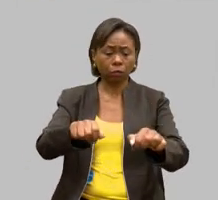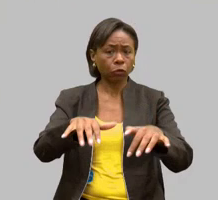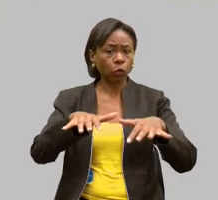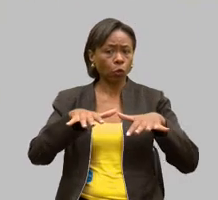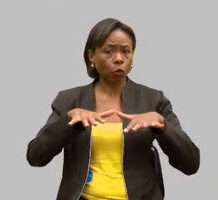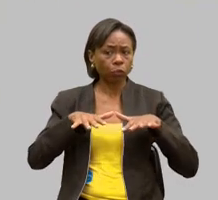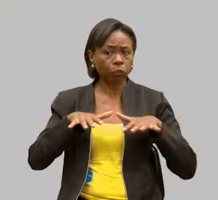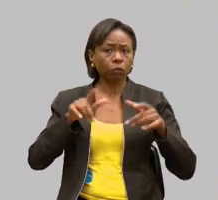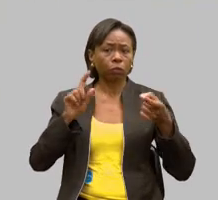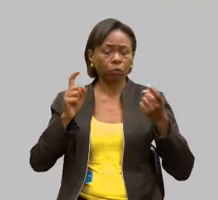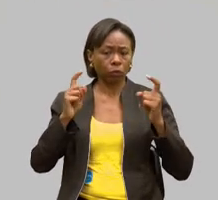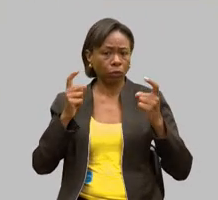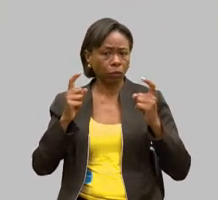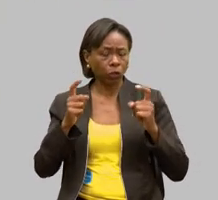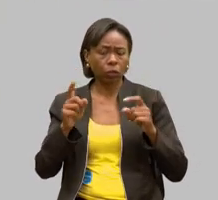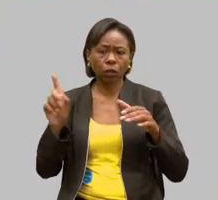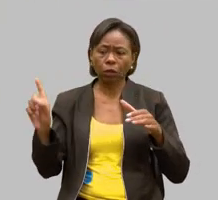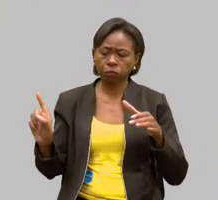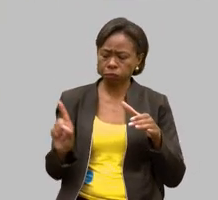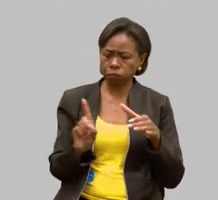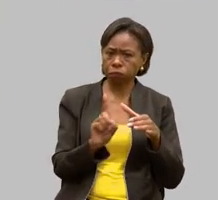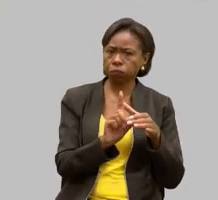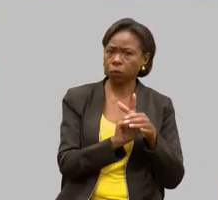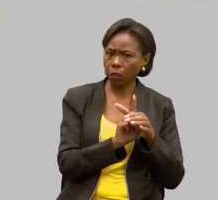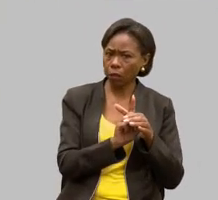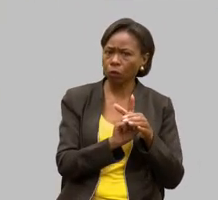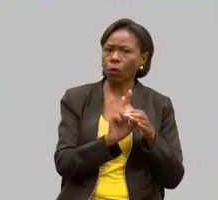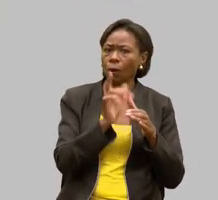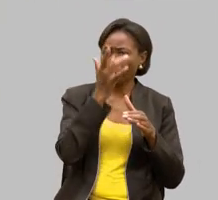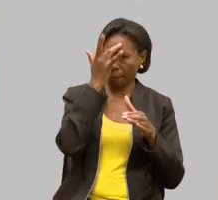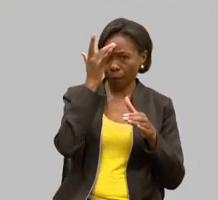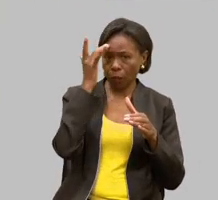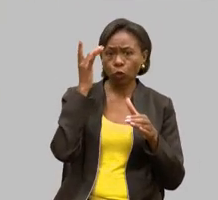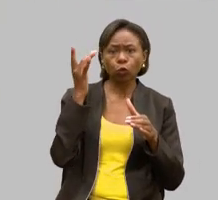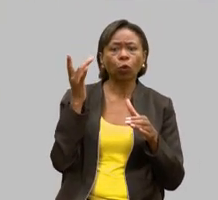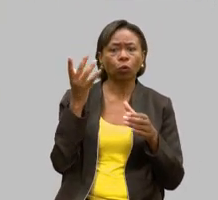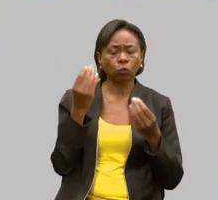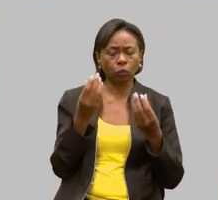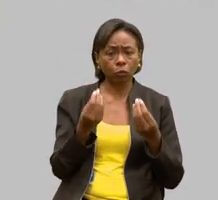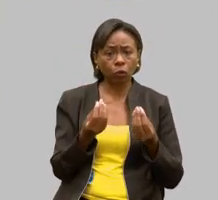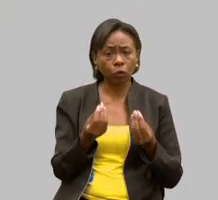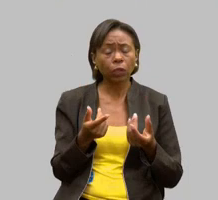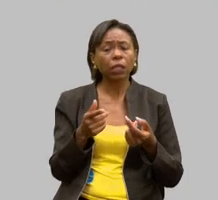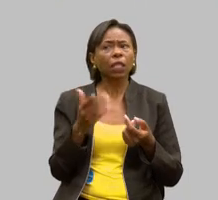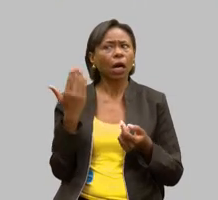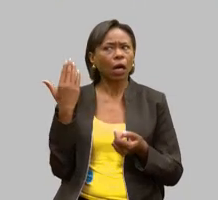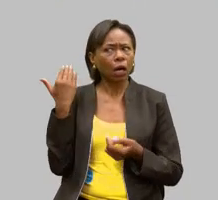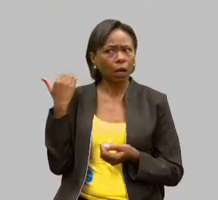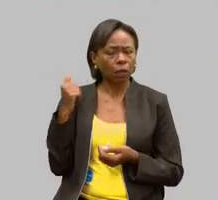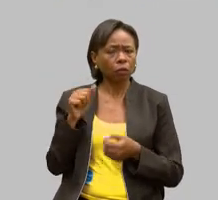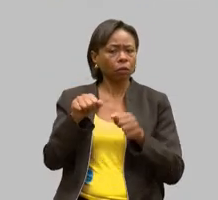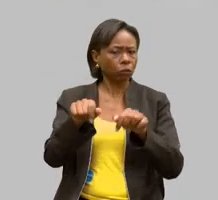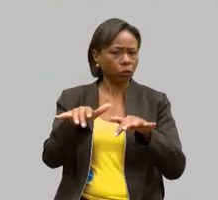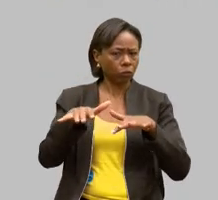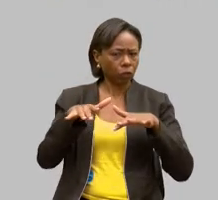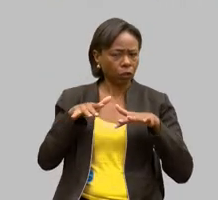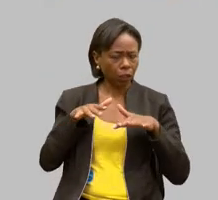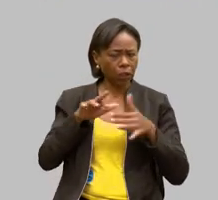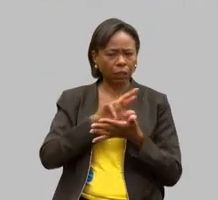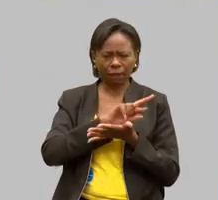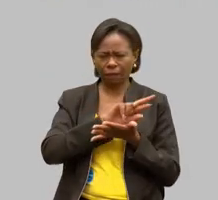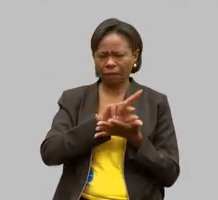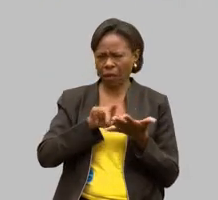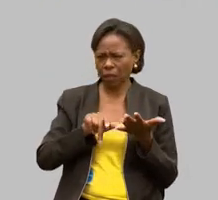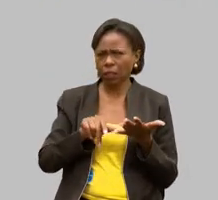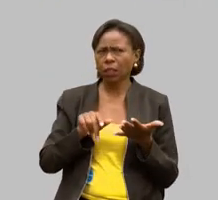têm incluído muitas pessoas na nossa sociedade. Fizemos algumas audiências que chamaram muita atenção. Uma